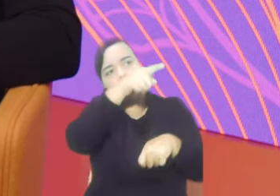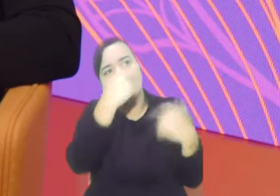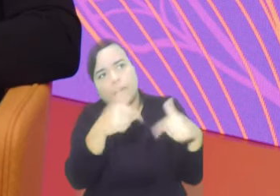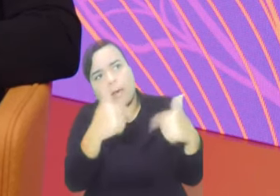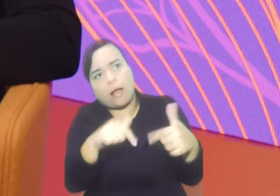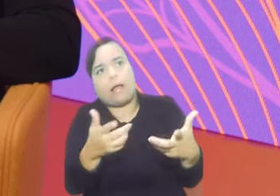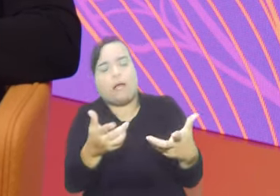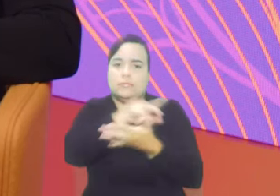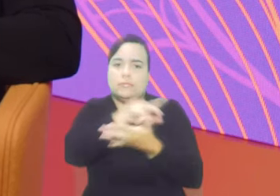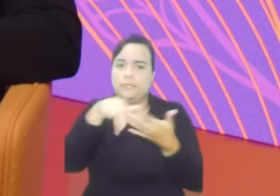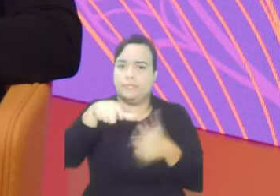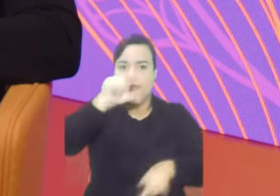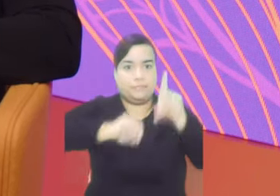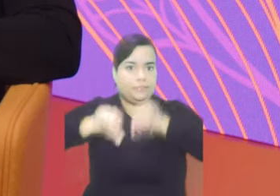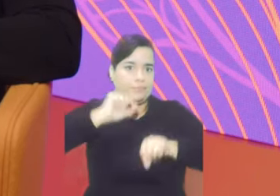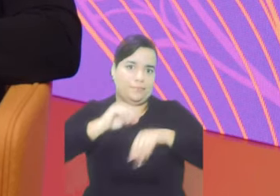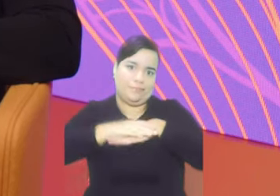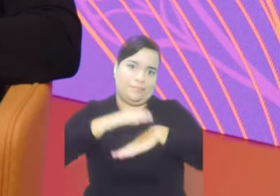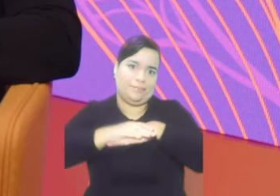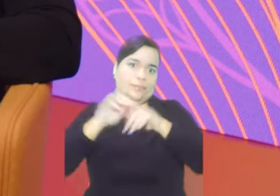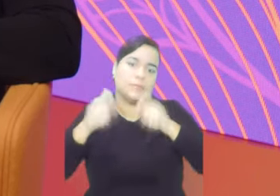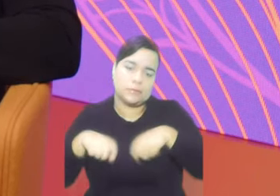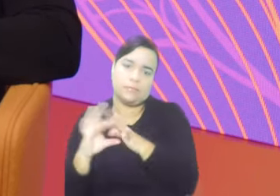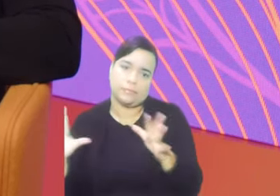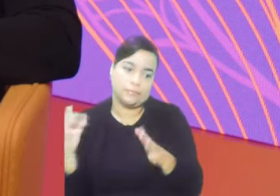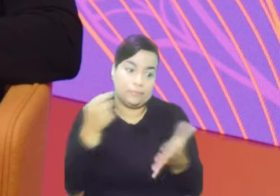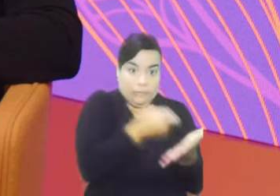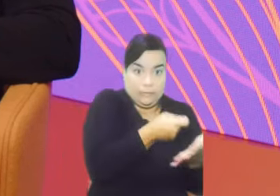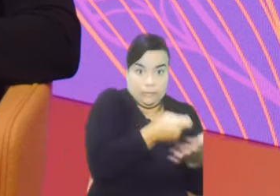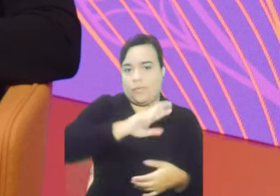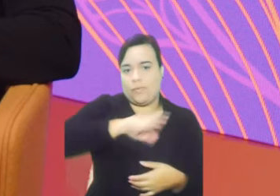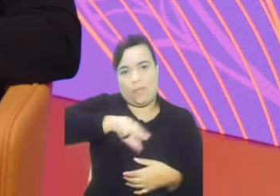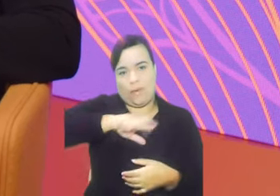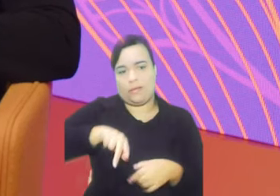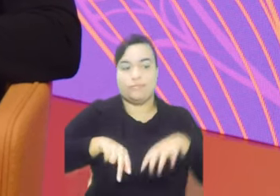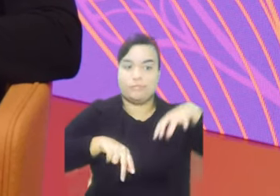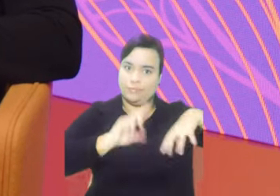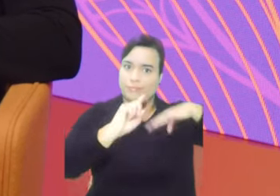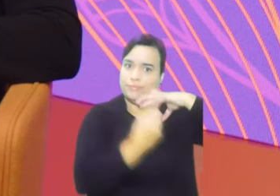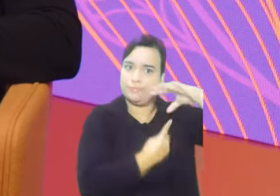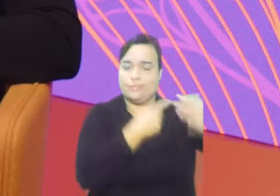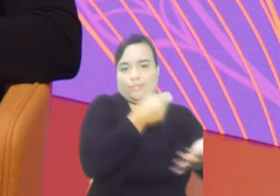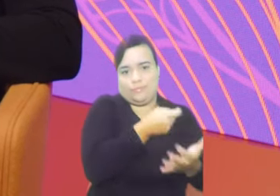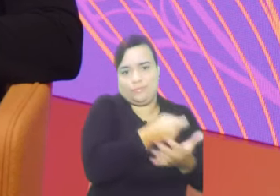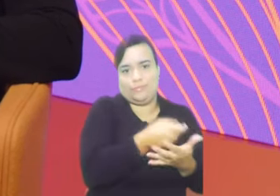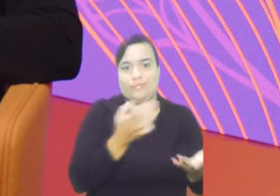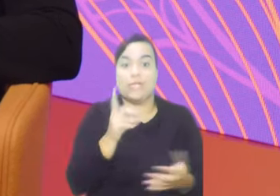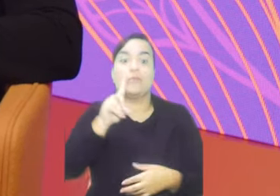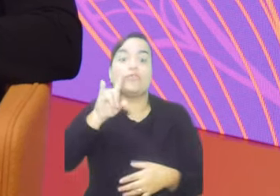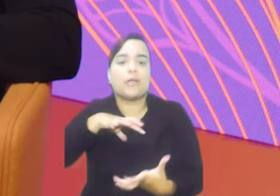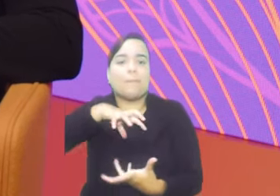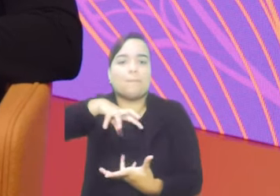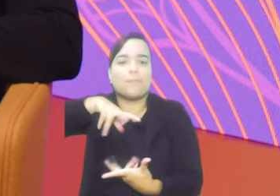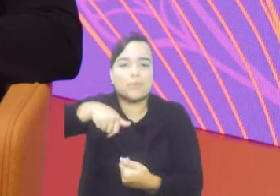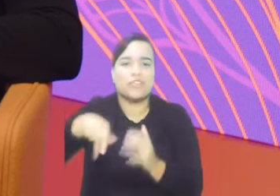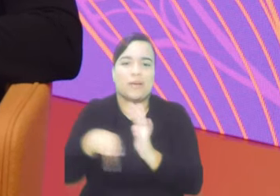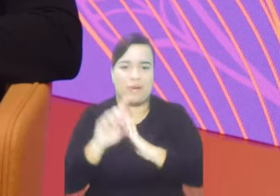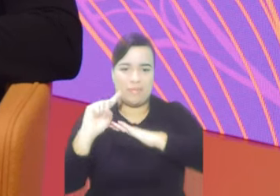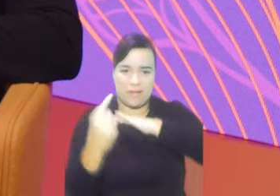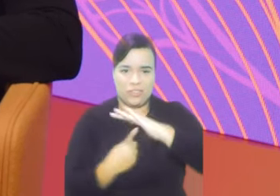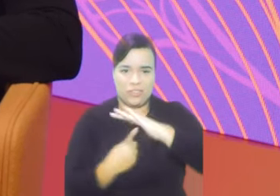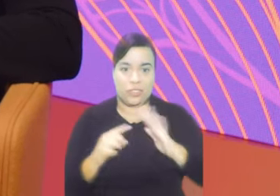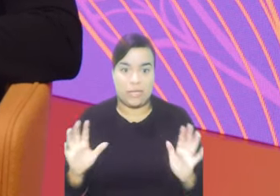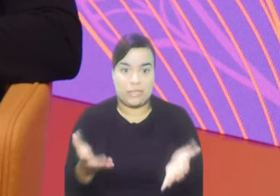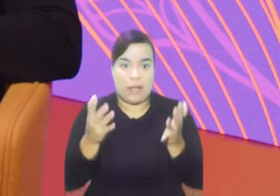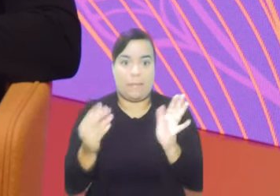em outro país. É bastante importante ter ciência dessa diferença. O Dia Mundial do